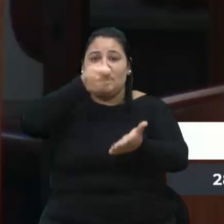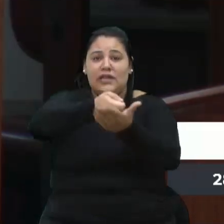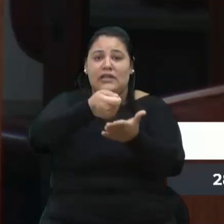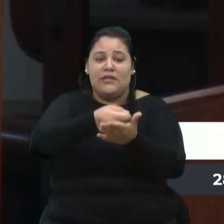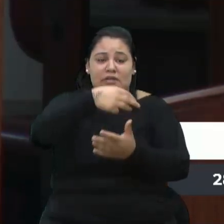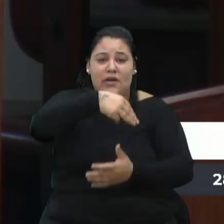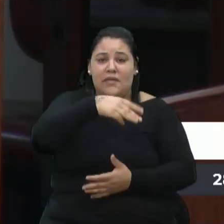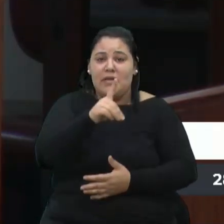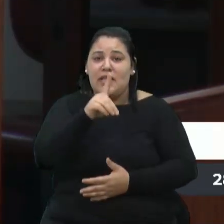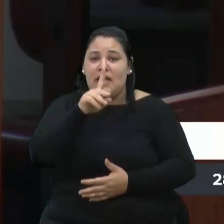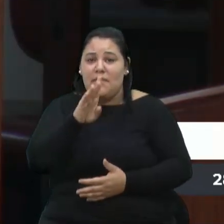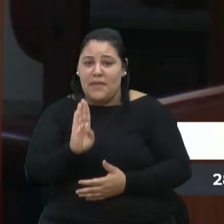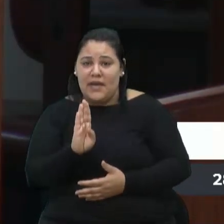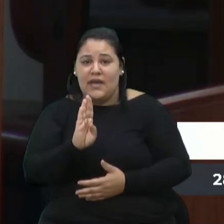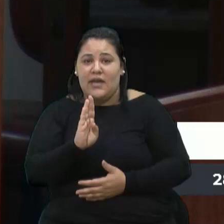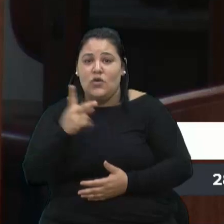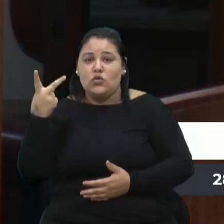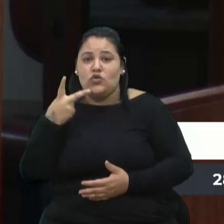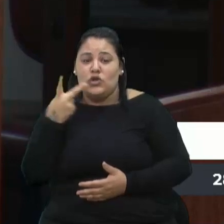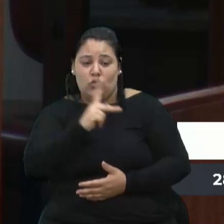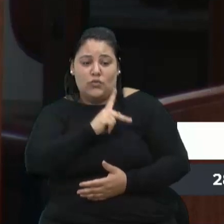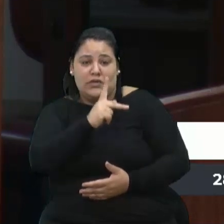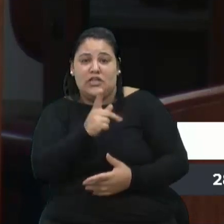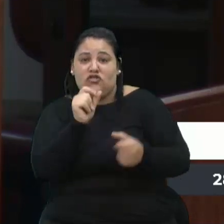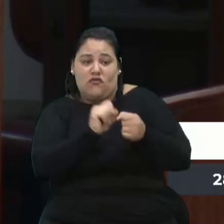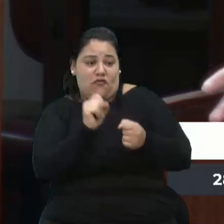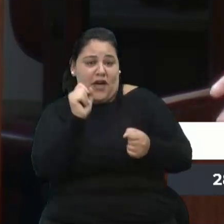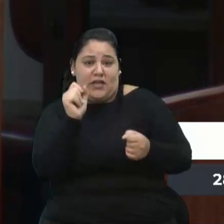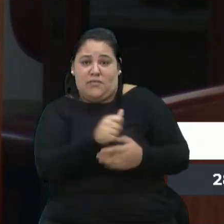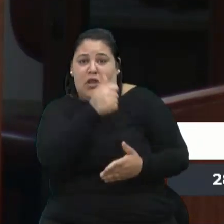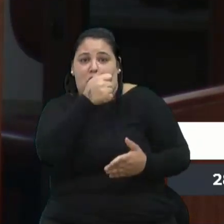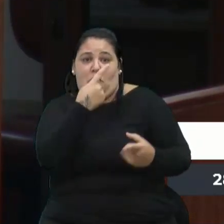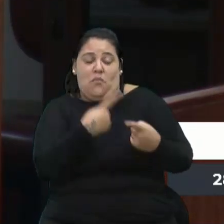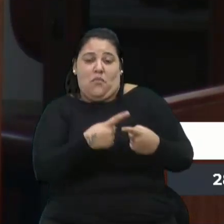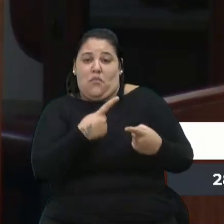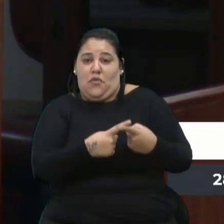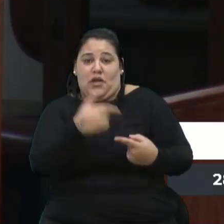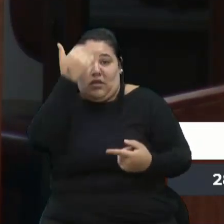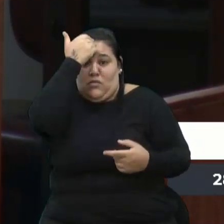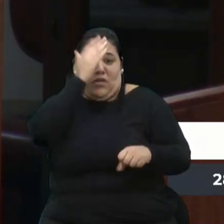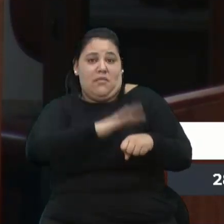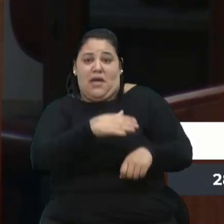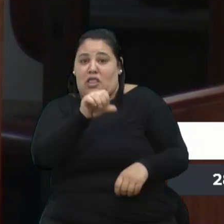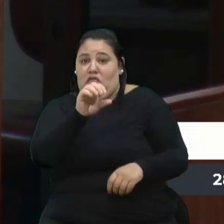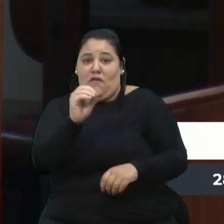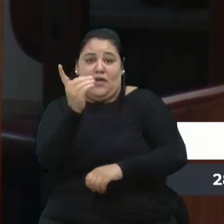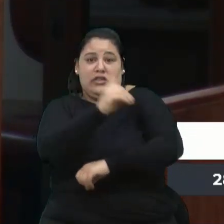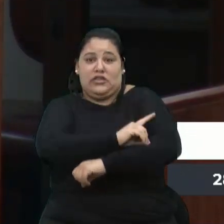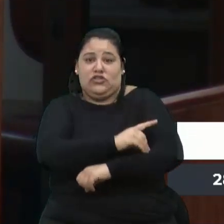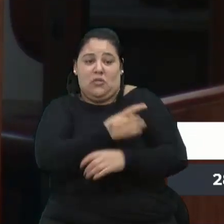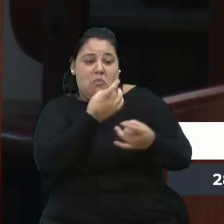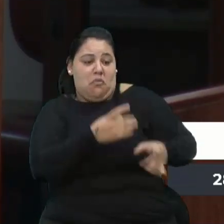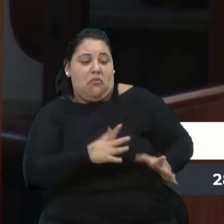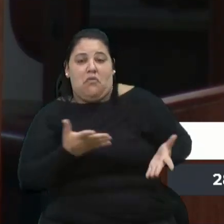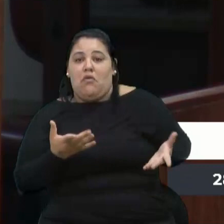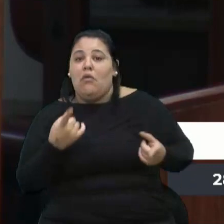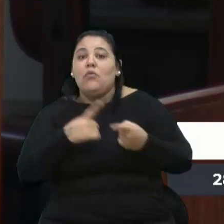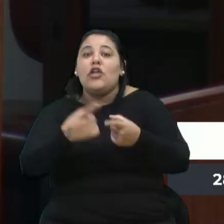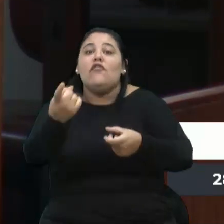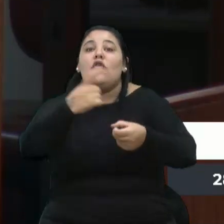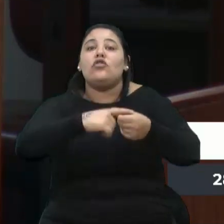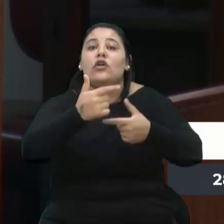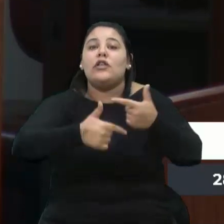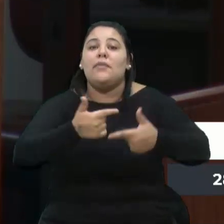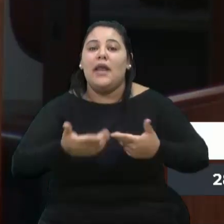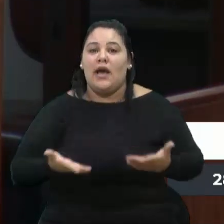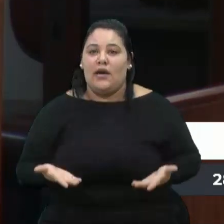MDB, que é o vice, faça melhor, porque ele já está de saco cheio. Não deu nem 90 dias, porque voltou. Ainda